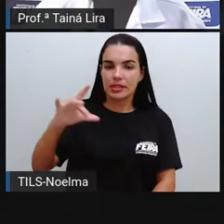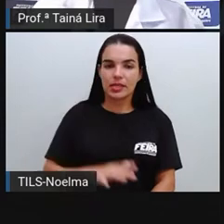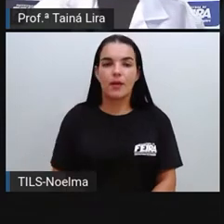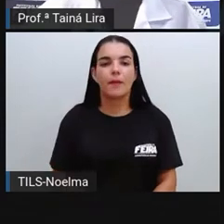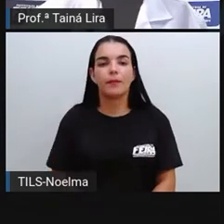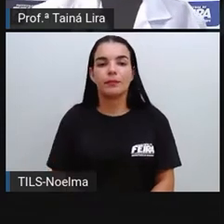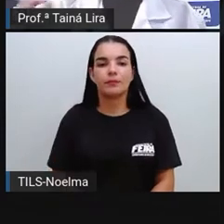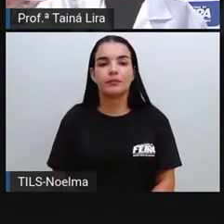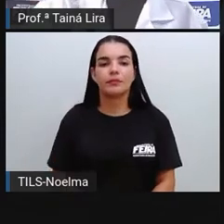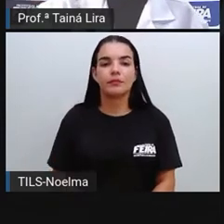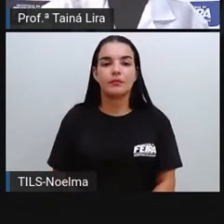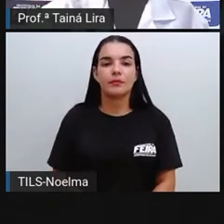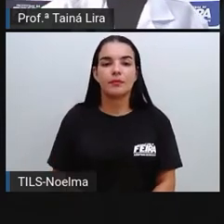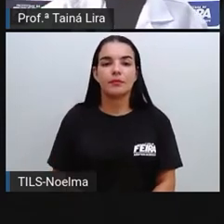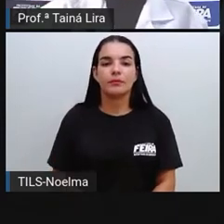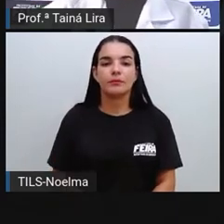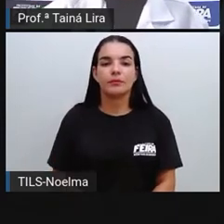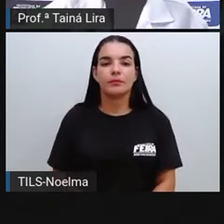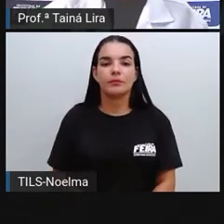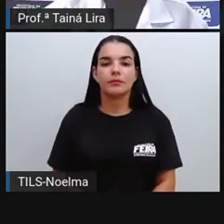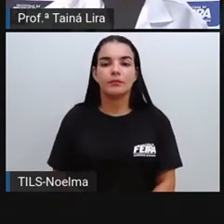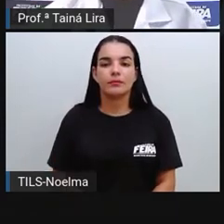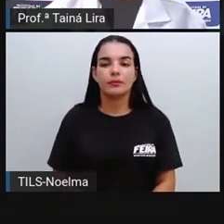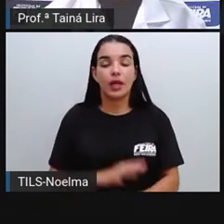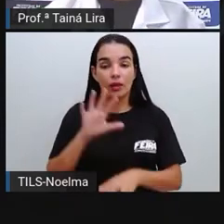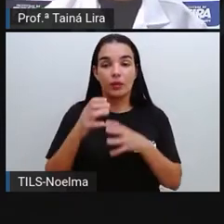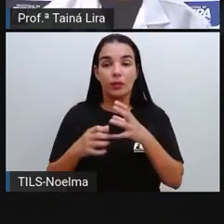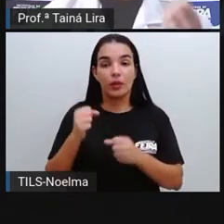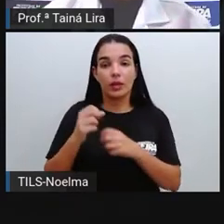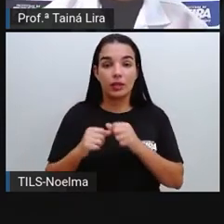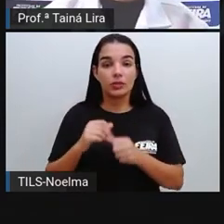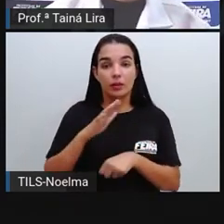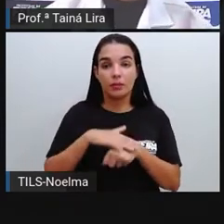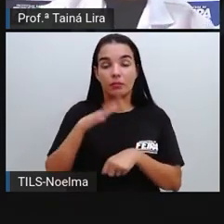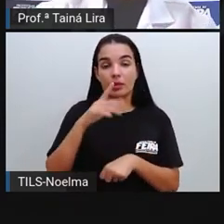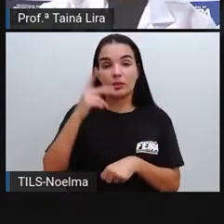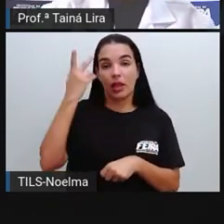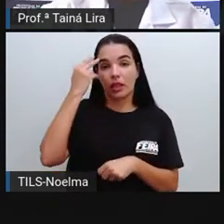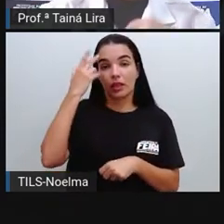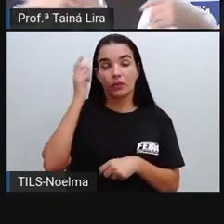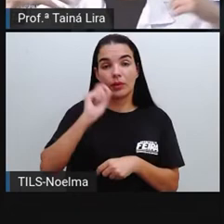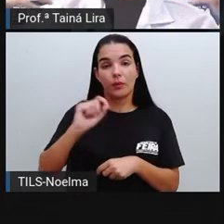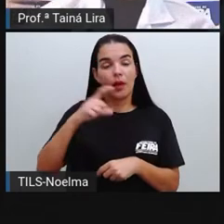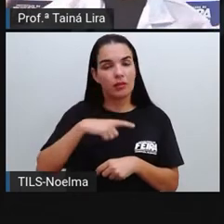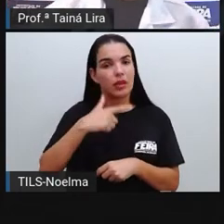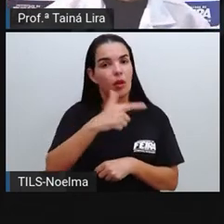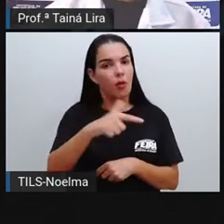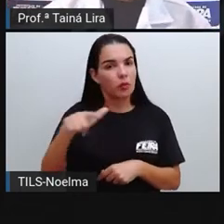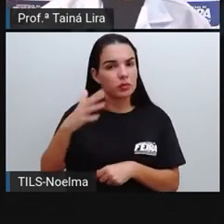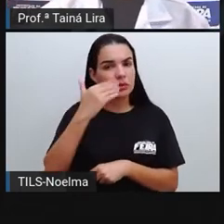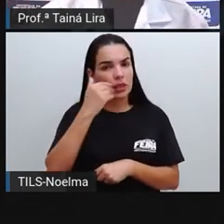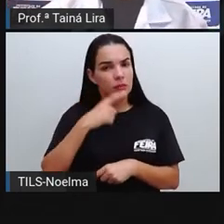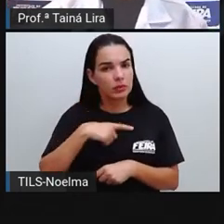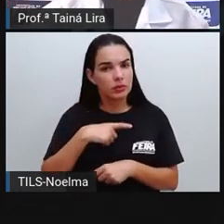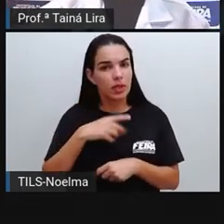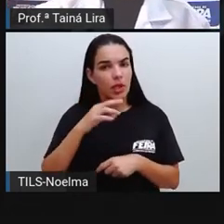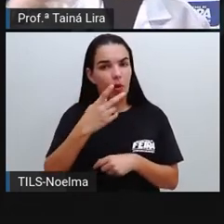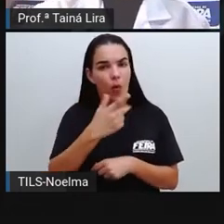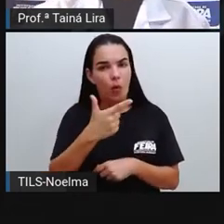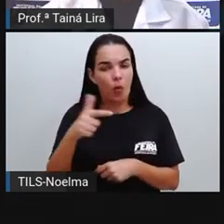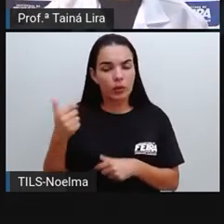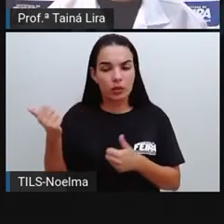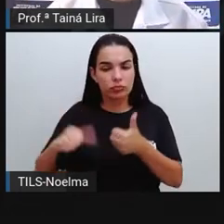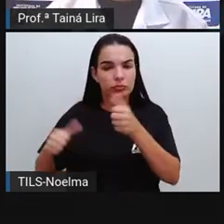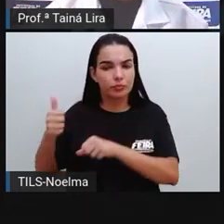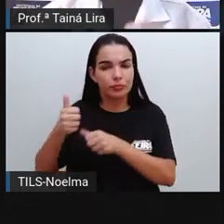é até mais natural do que outros alimentos, existem outros alimentos que vão ter aí outras, né, substâncias,